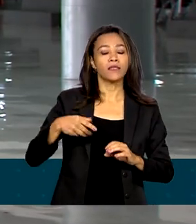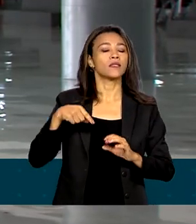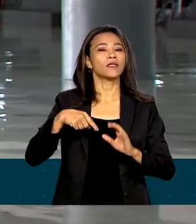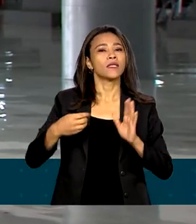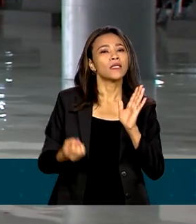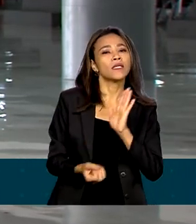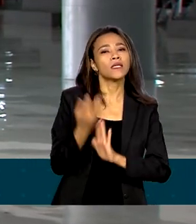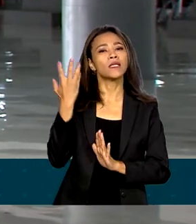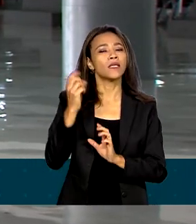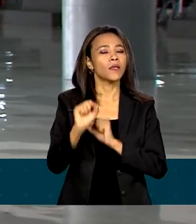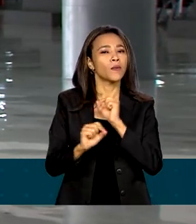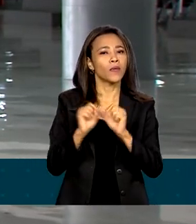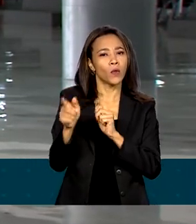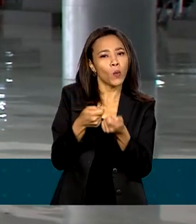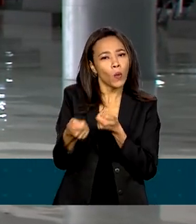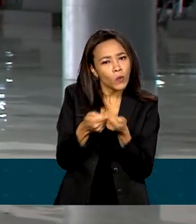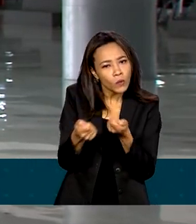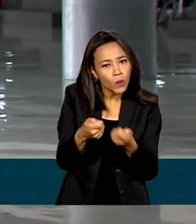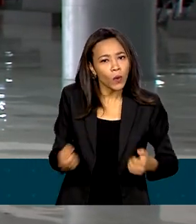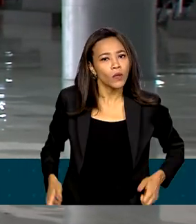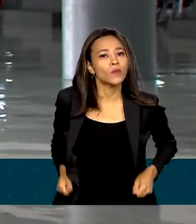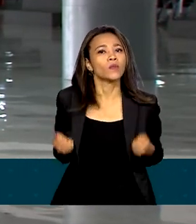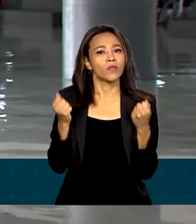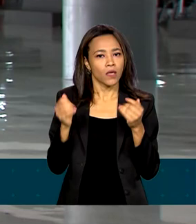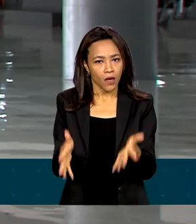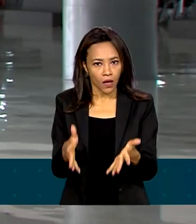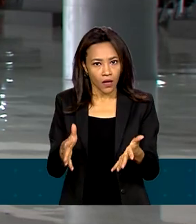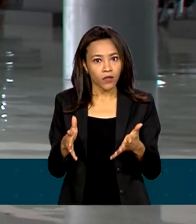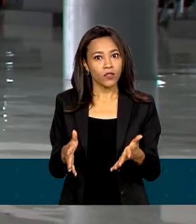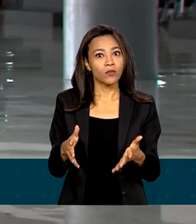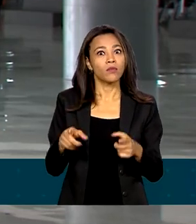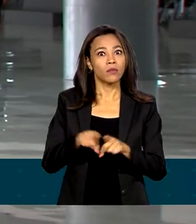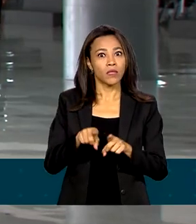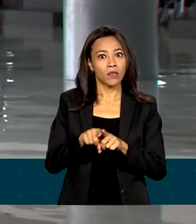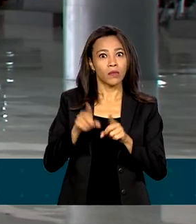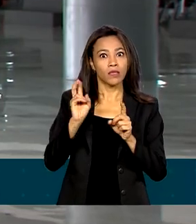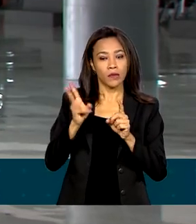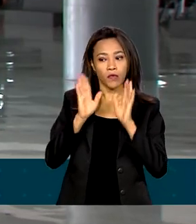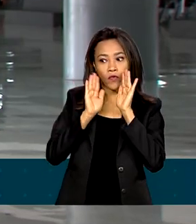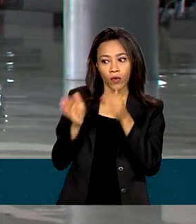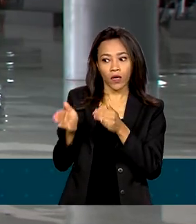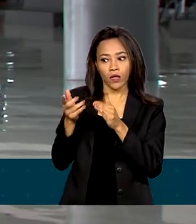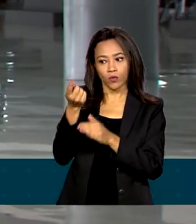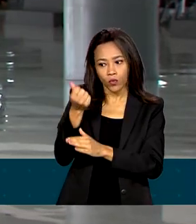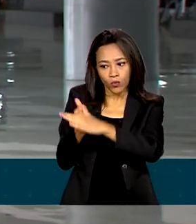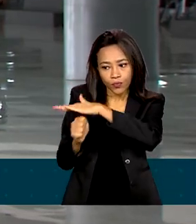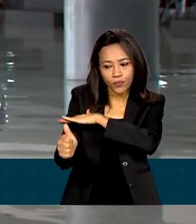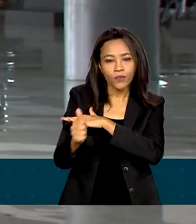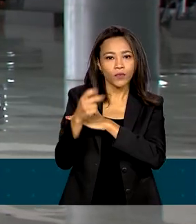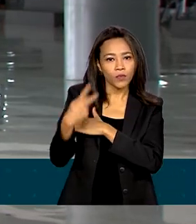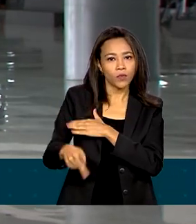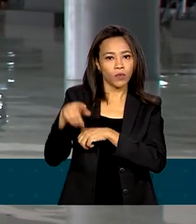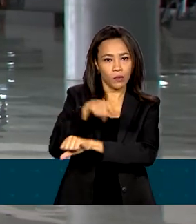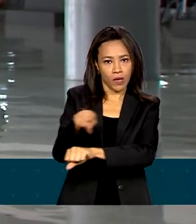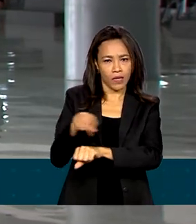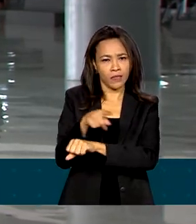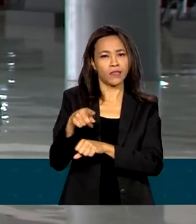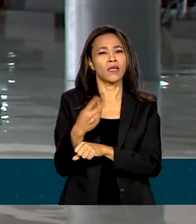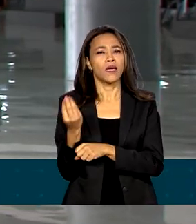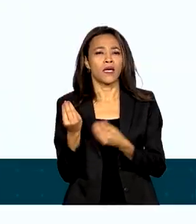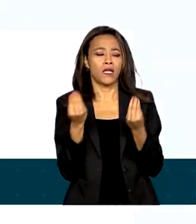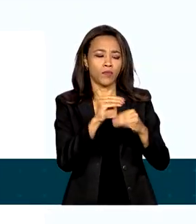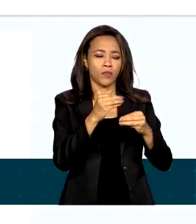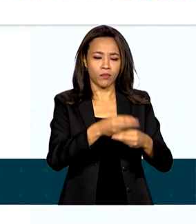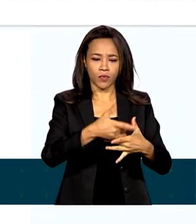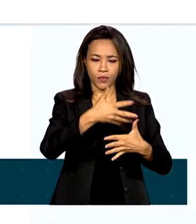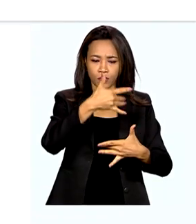controle dos gastos, mas sem deixar de lado os investimentos que o país precisa. O presidente Lula escreveu sobre esses 100 dias nas redes sociais,